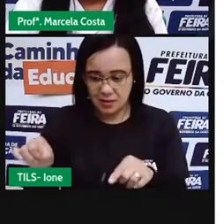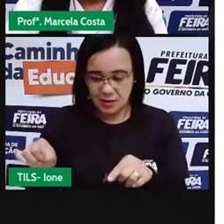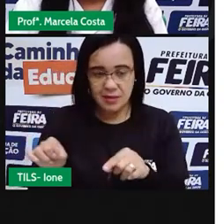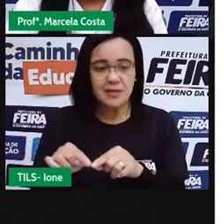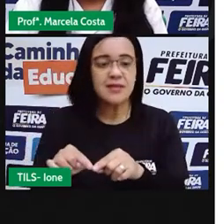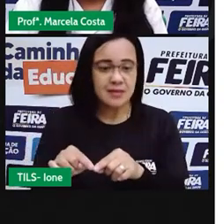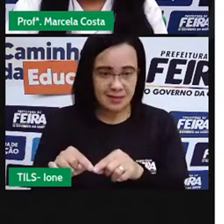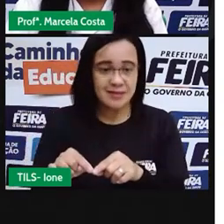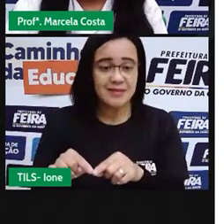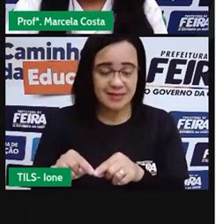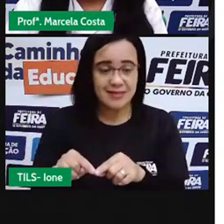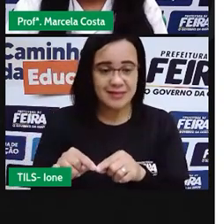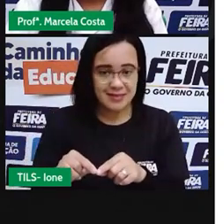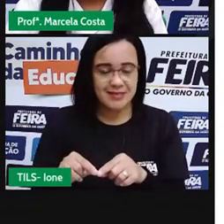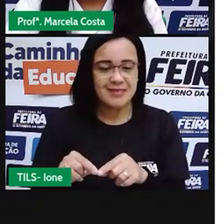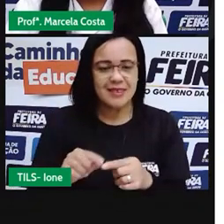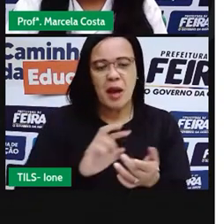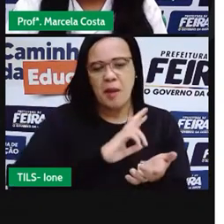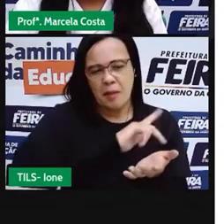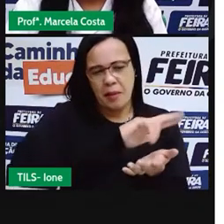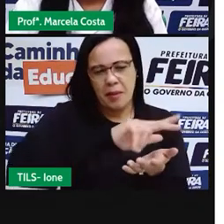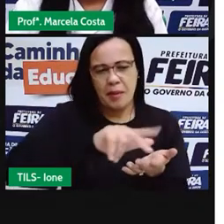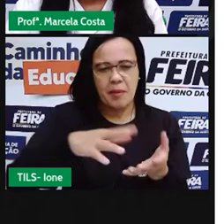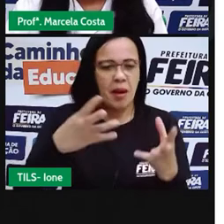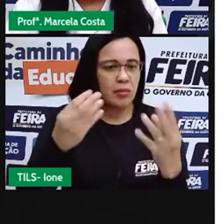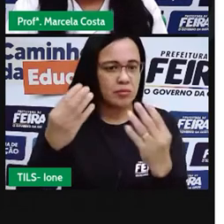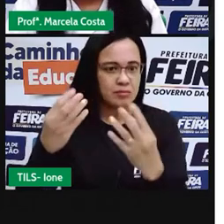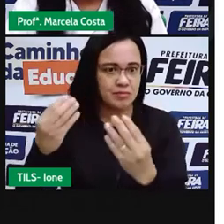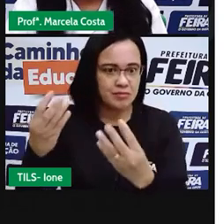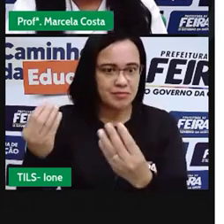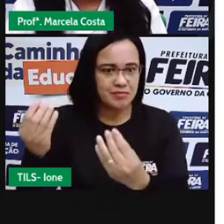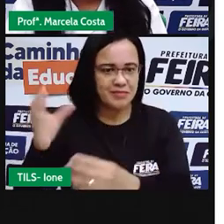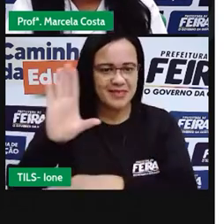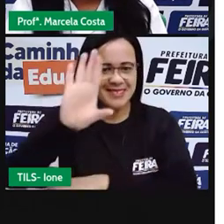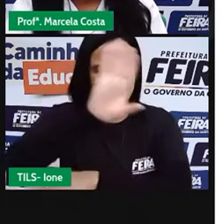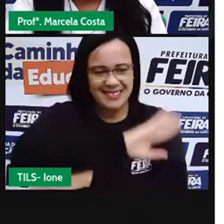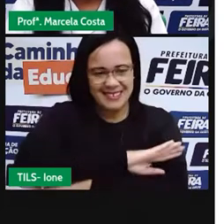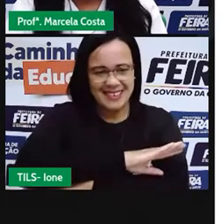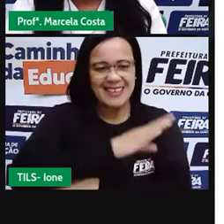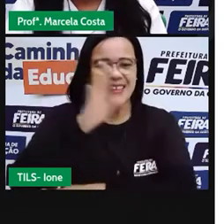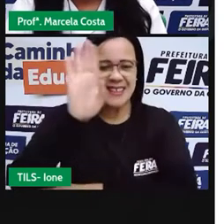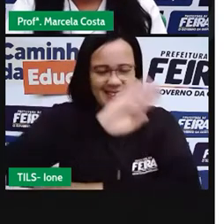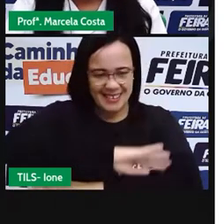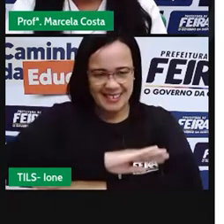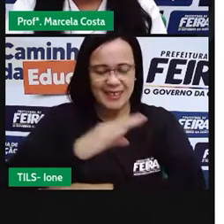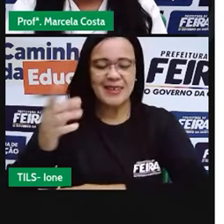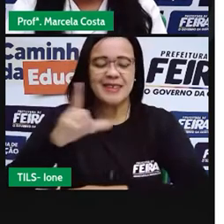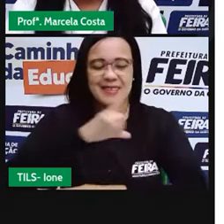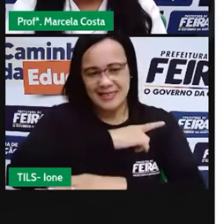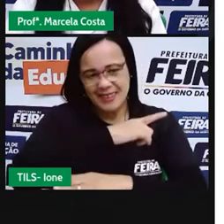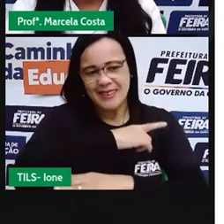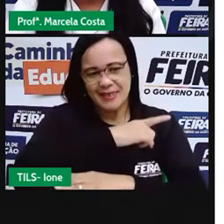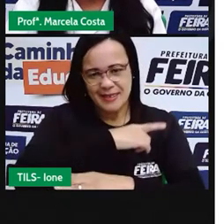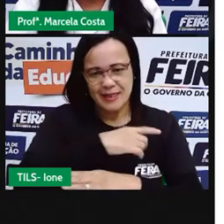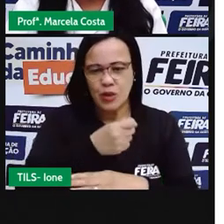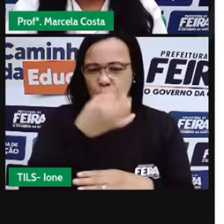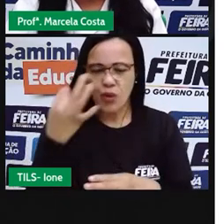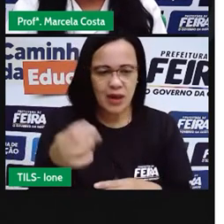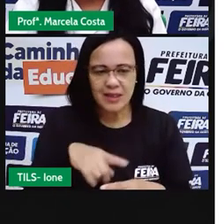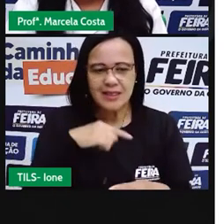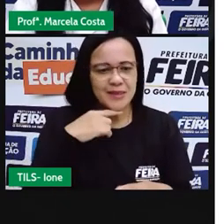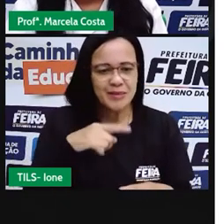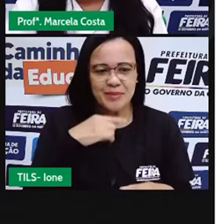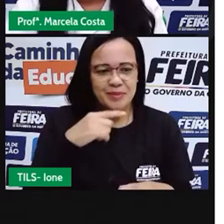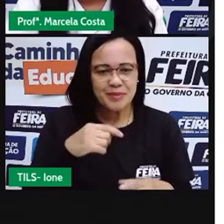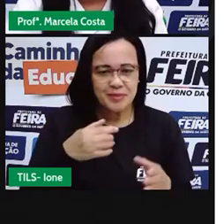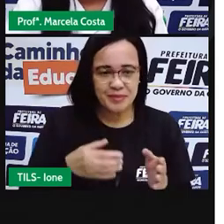São de várias janelas nessa imagem a gente não consegue contar quantas janelas tem porque a gente só